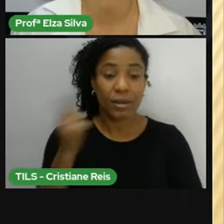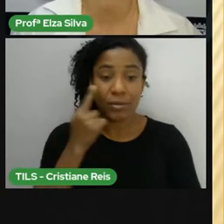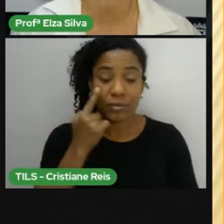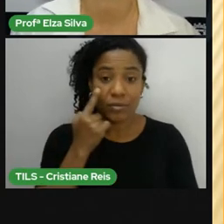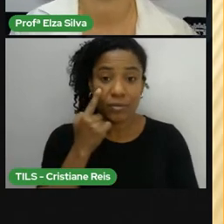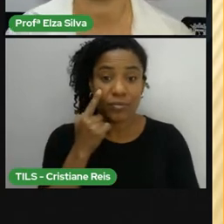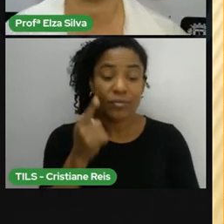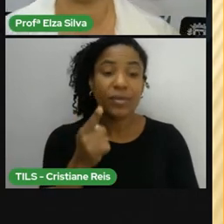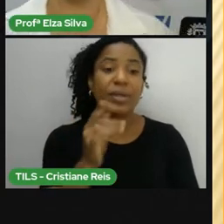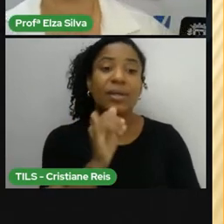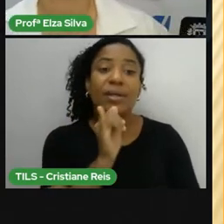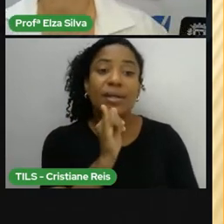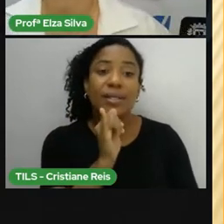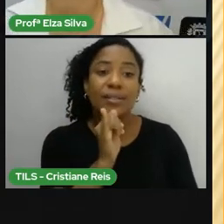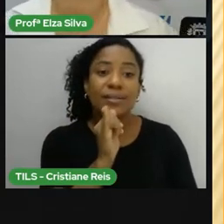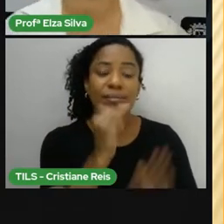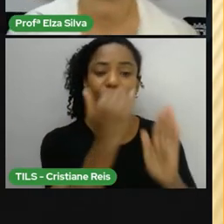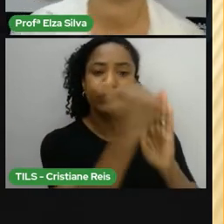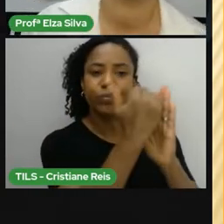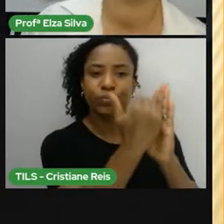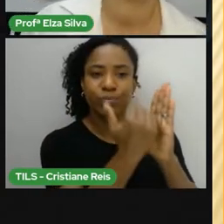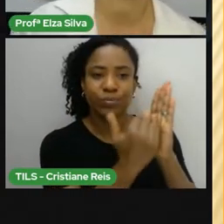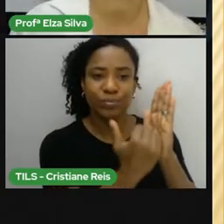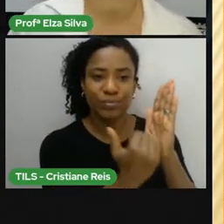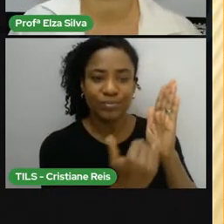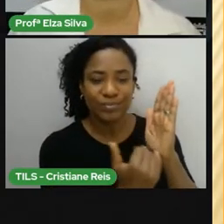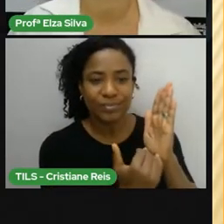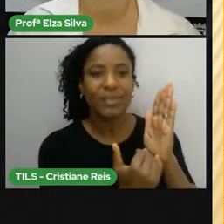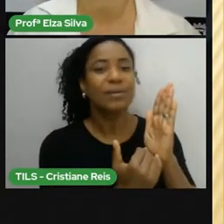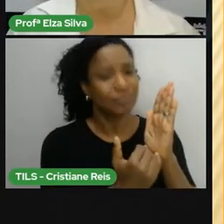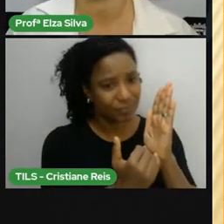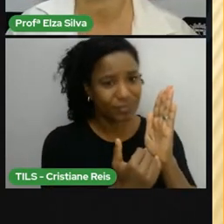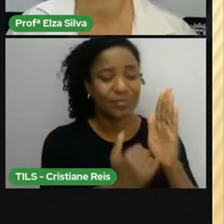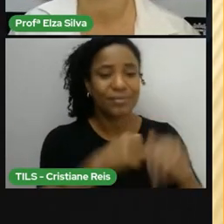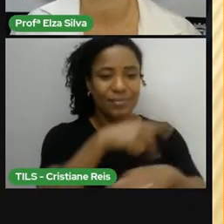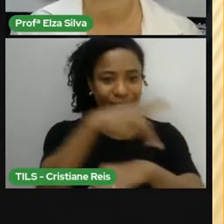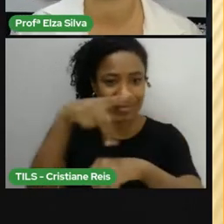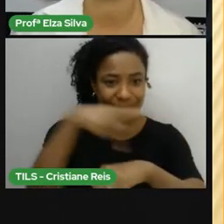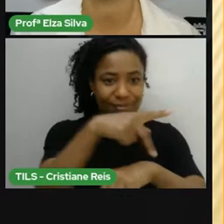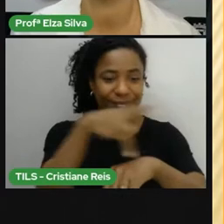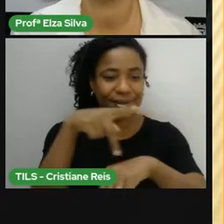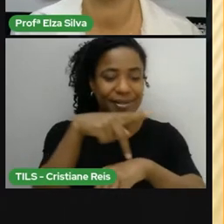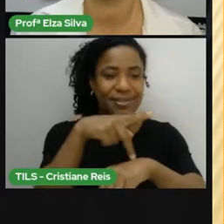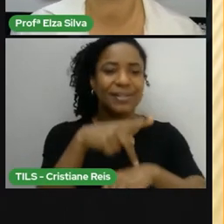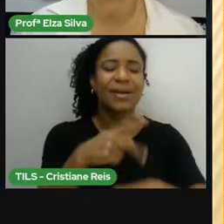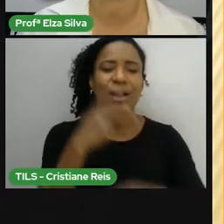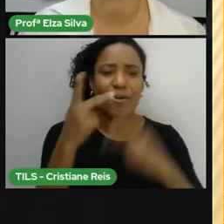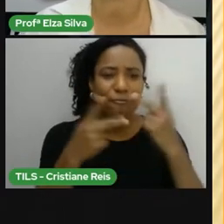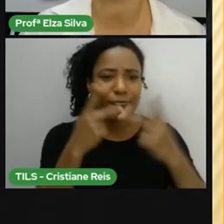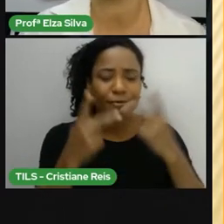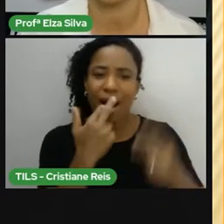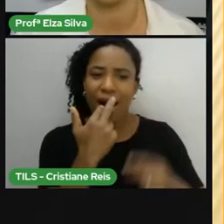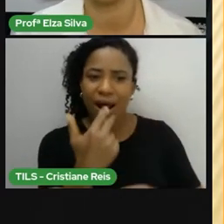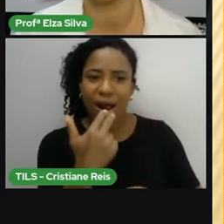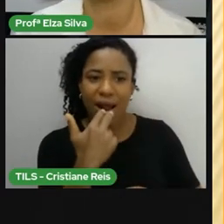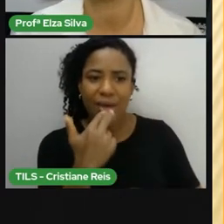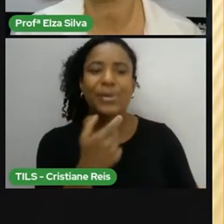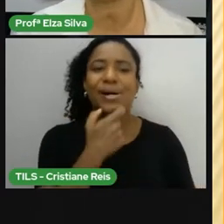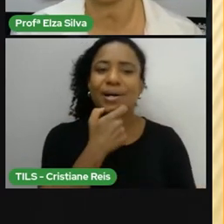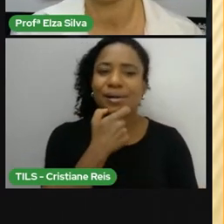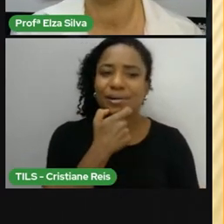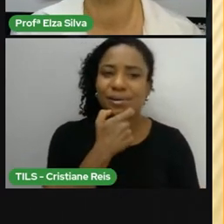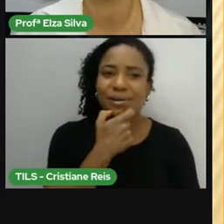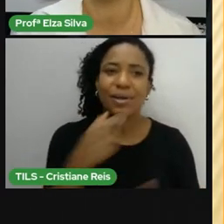alguns exemplos nesta lista de países que falam a língua inglesa e as nacionalidades